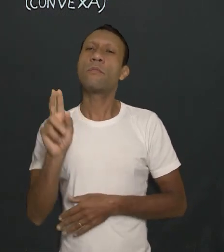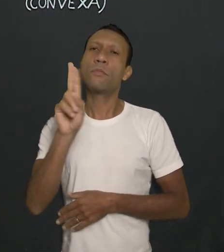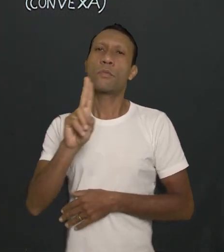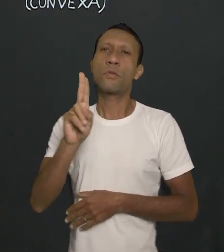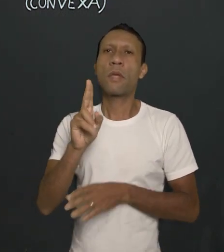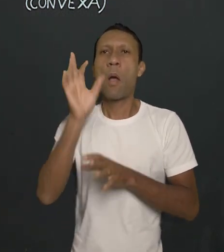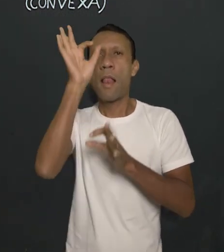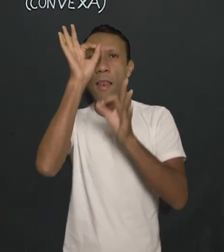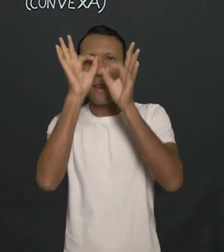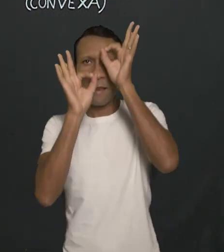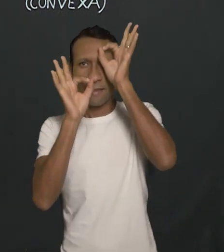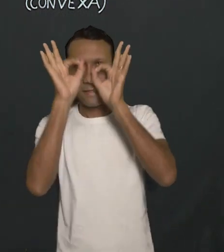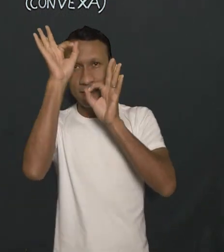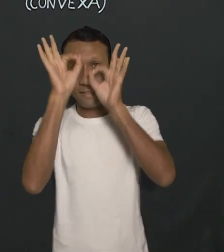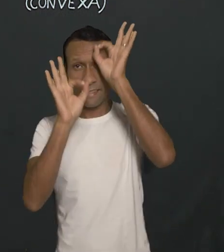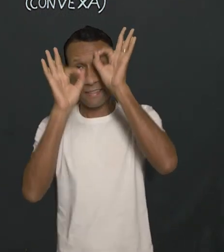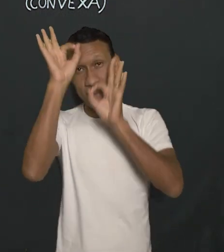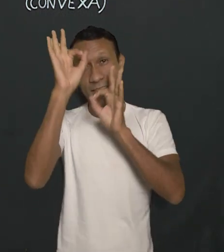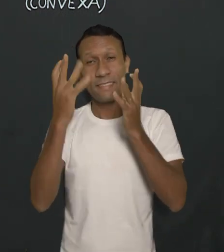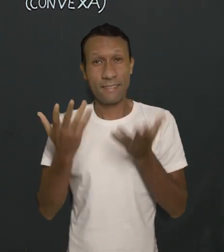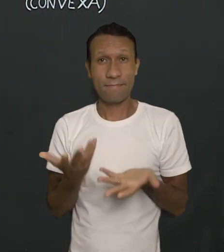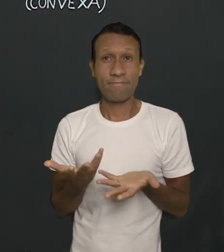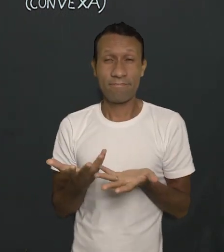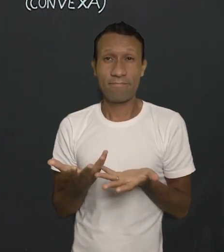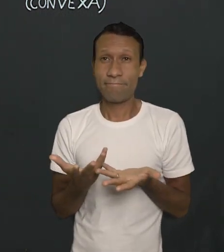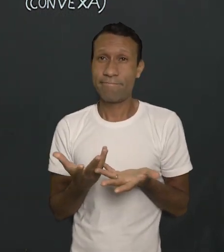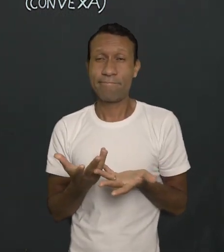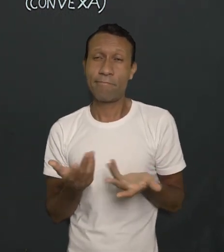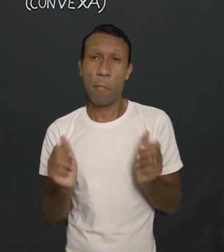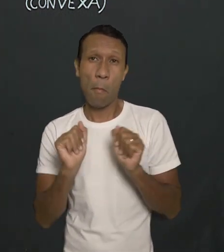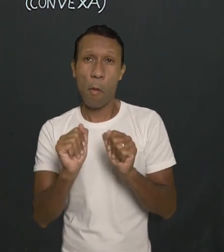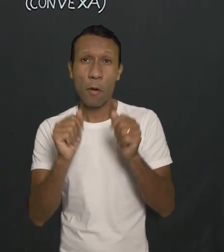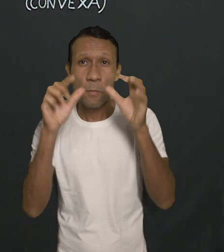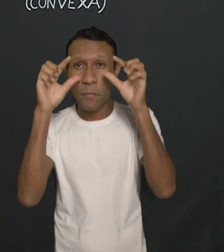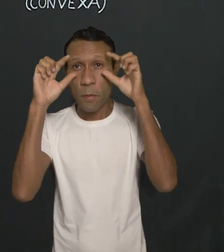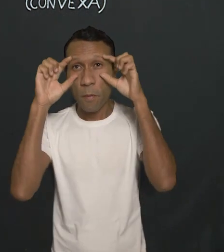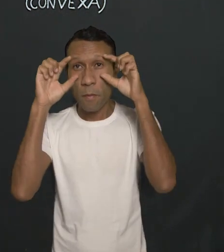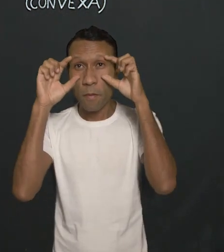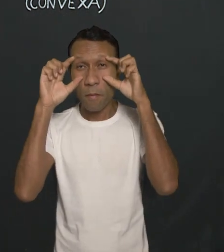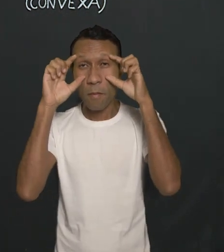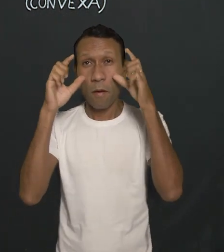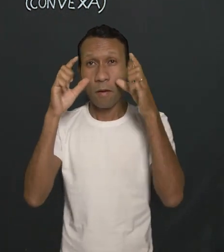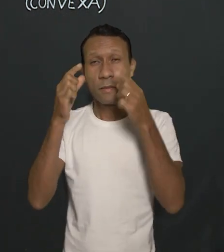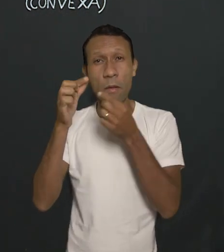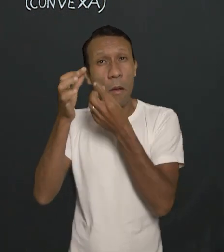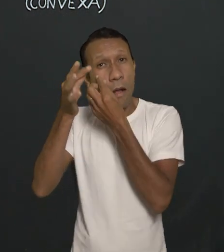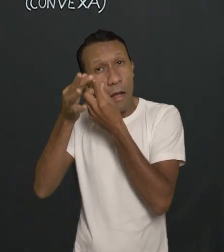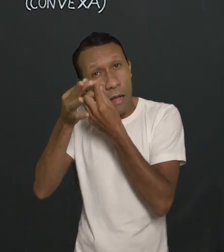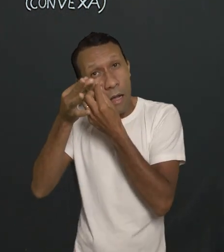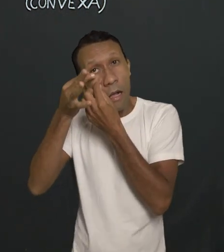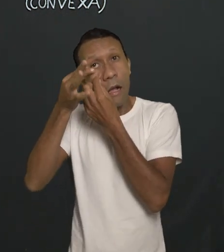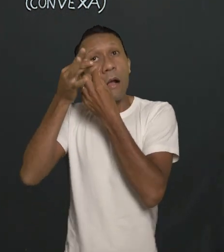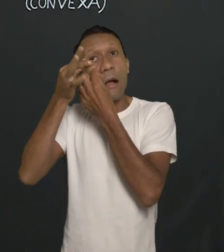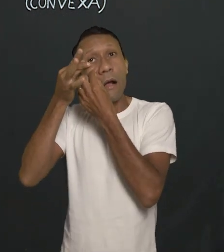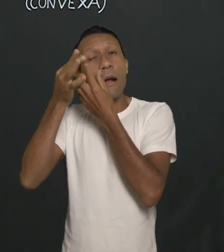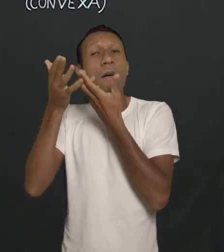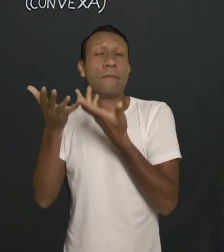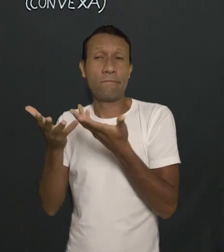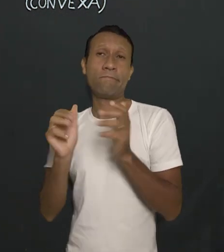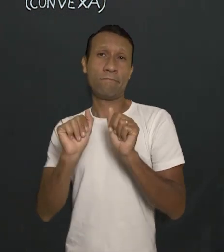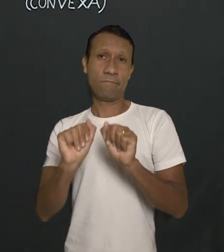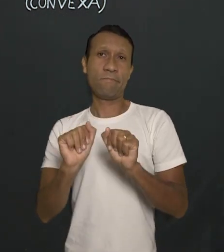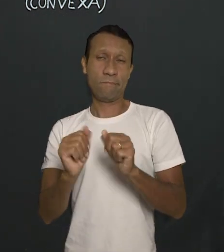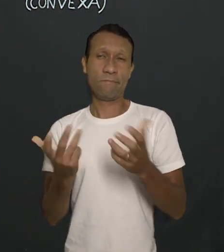caminho é usar algumas lentes corretivas. O óculos. Uma lente de contato para amenizar esse sofrimento, essa